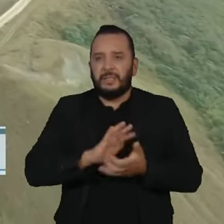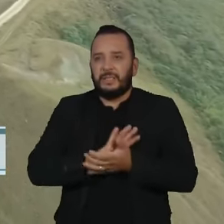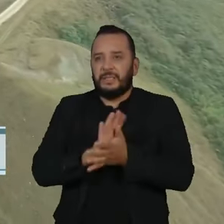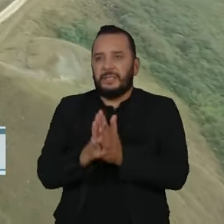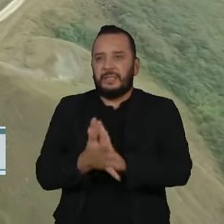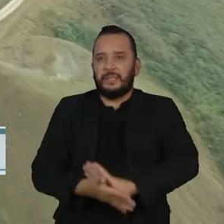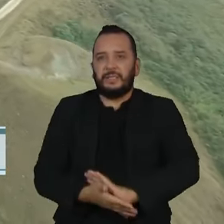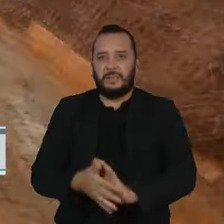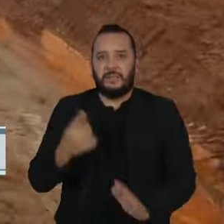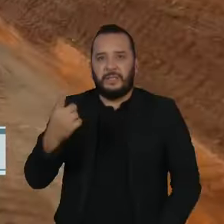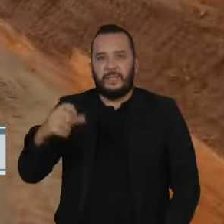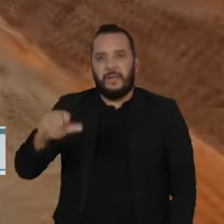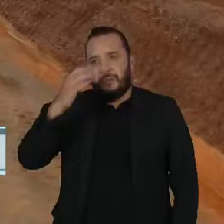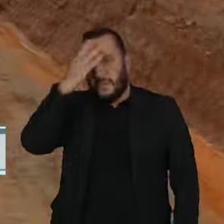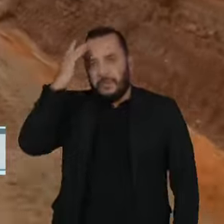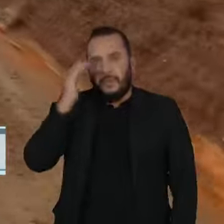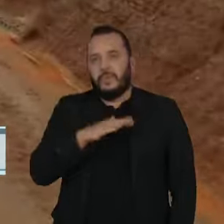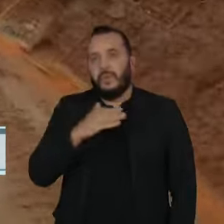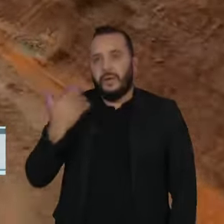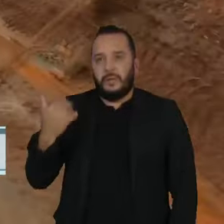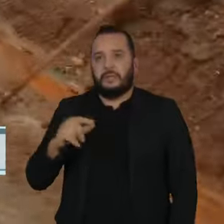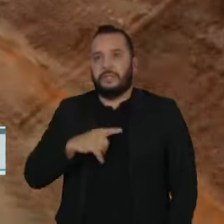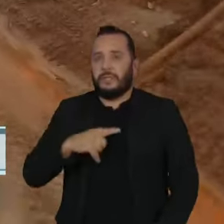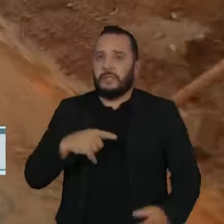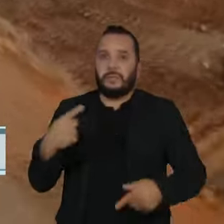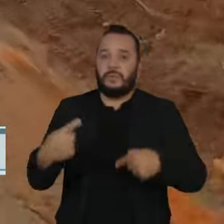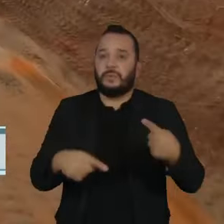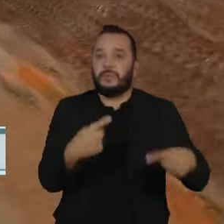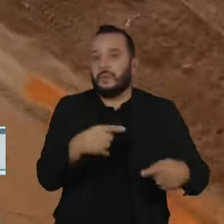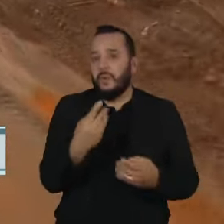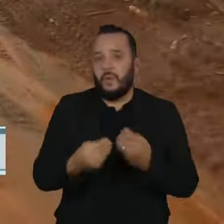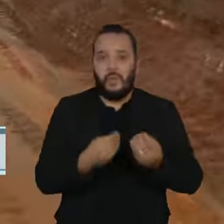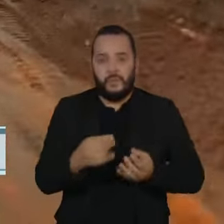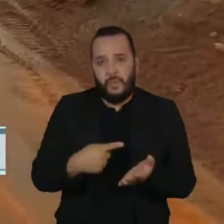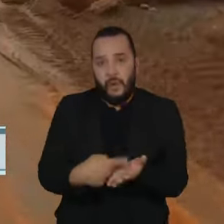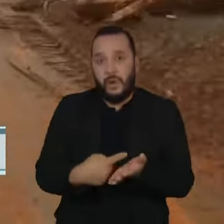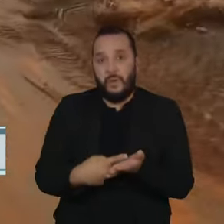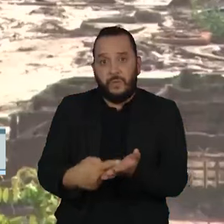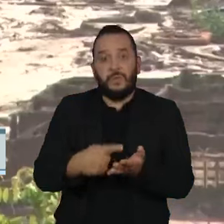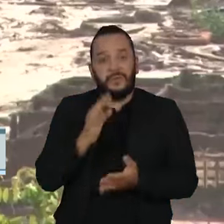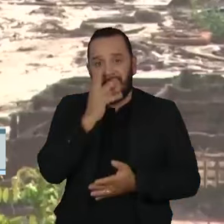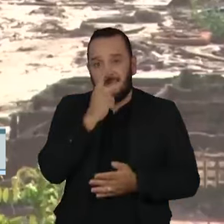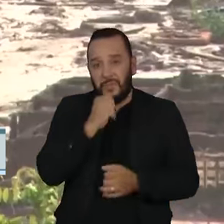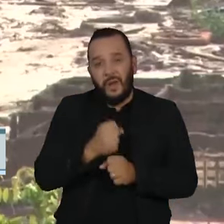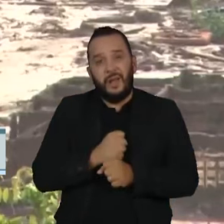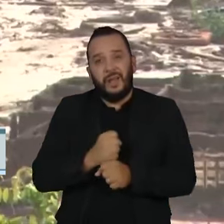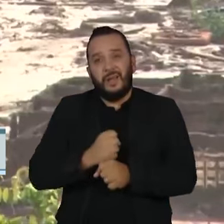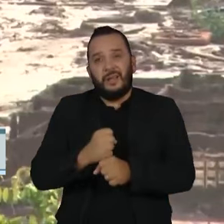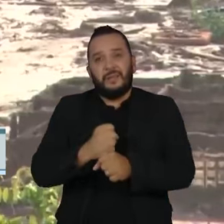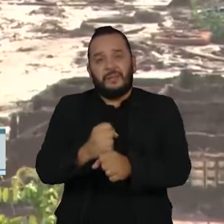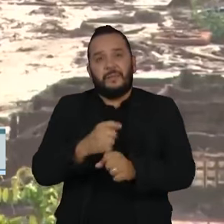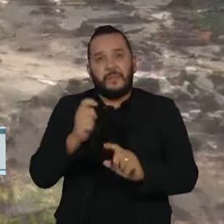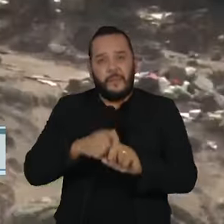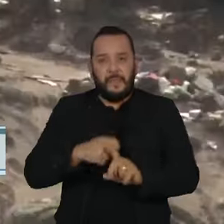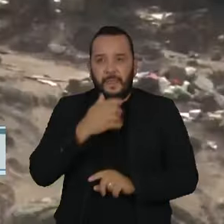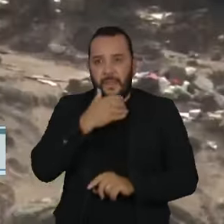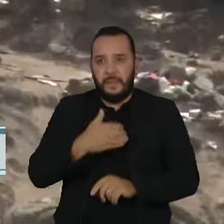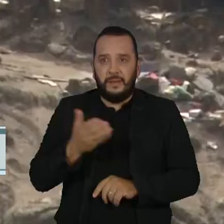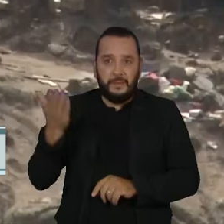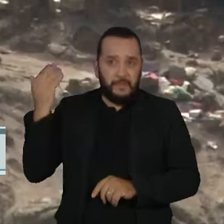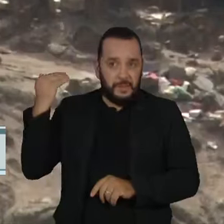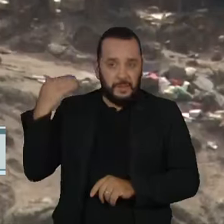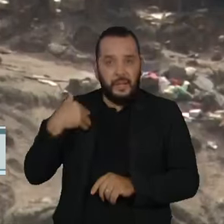pessoas morreram. As discussões sobre um novo acordo duram anos. Em dezembro passado, as